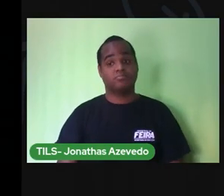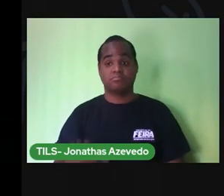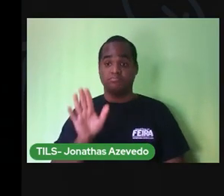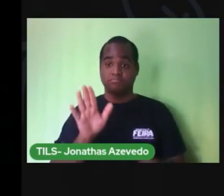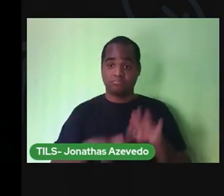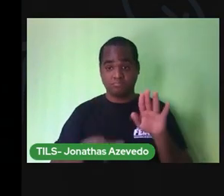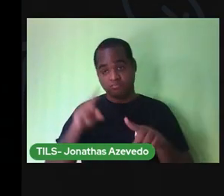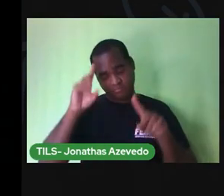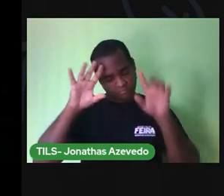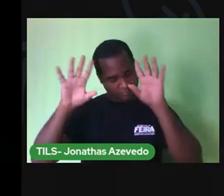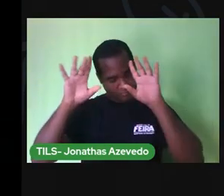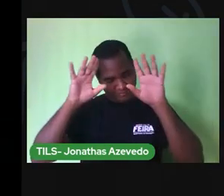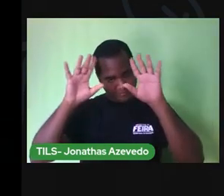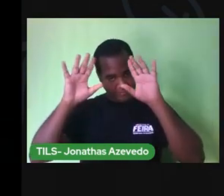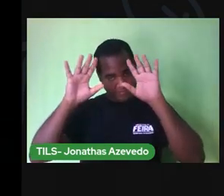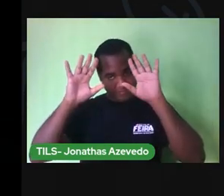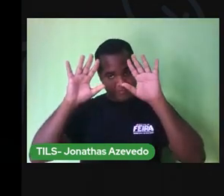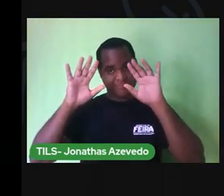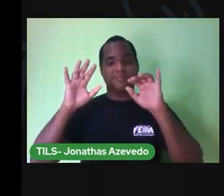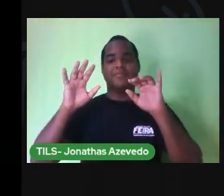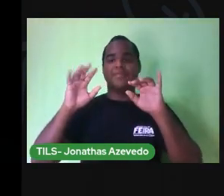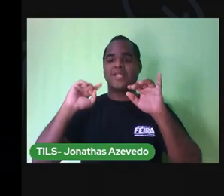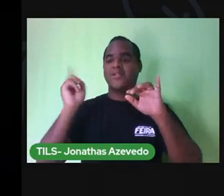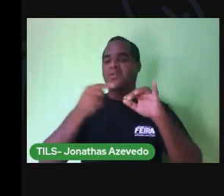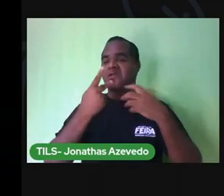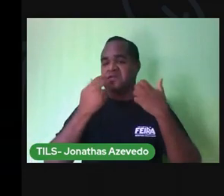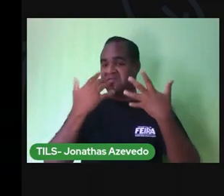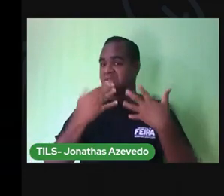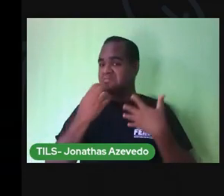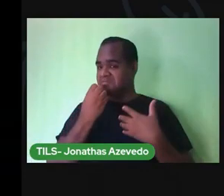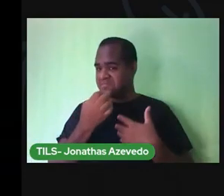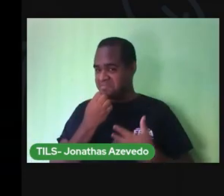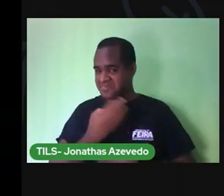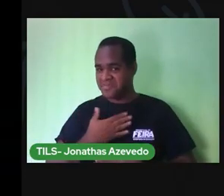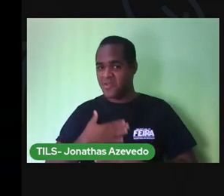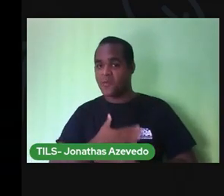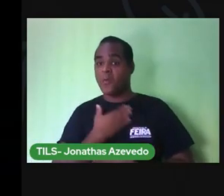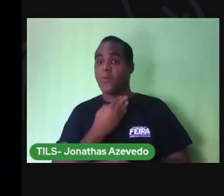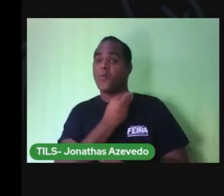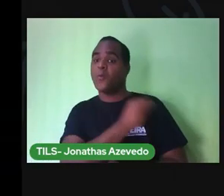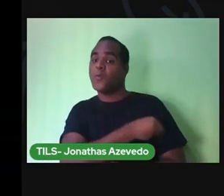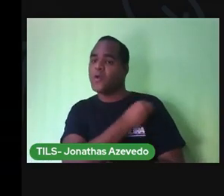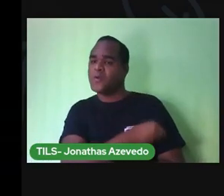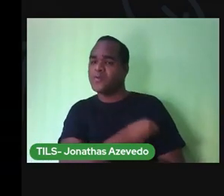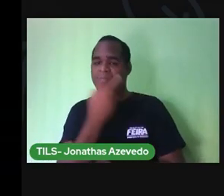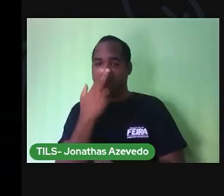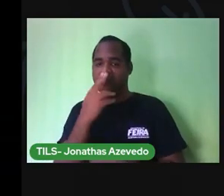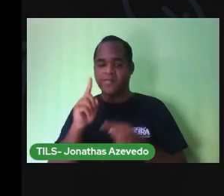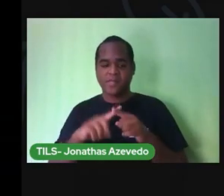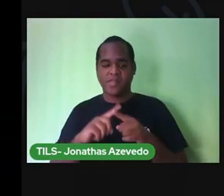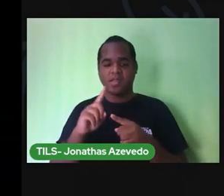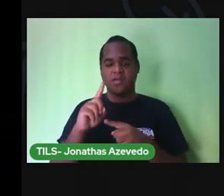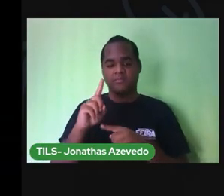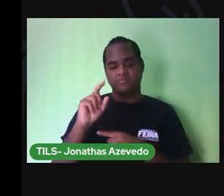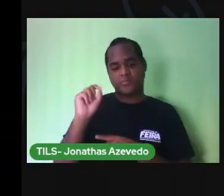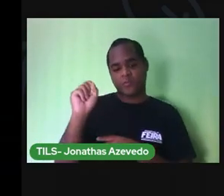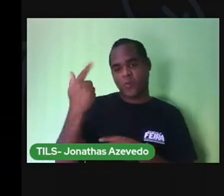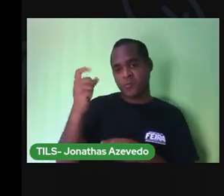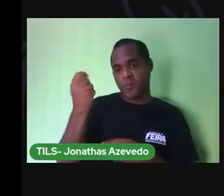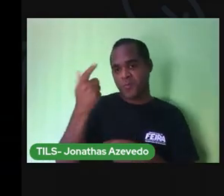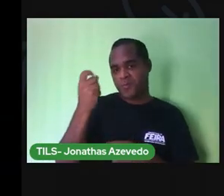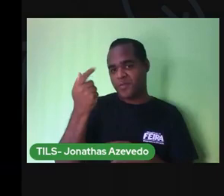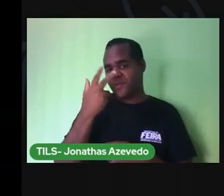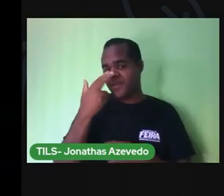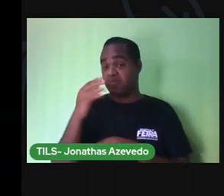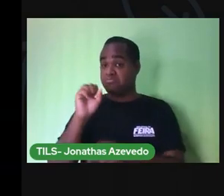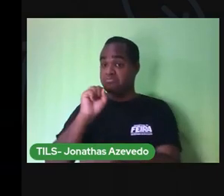imaginação de vocês é maravilhinda, que o álcool gel da Pró é o sol. Fica paradinho assim,